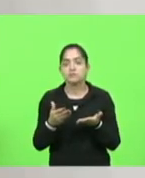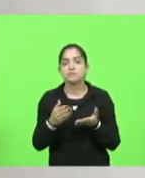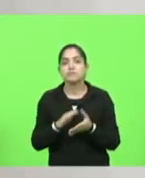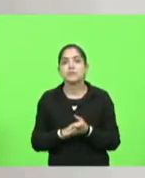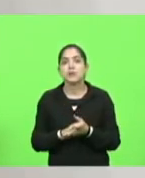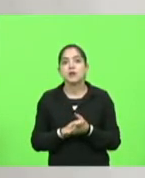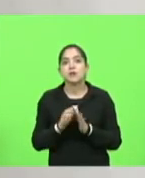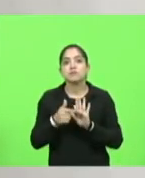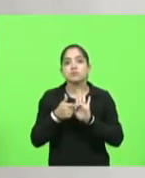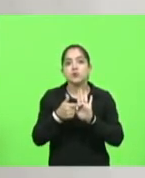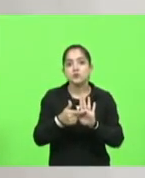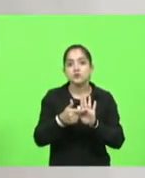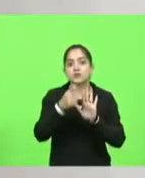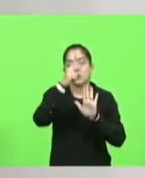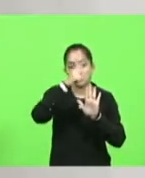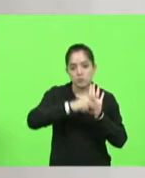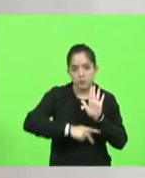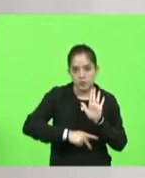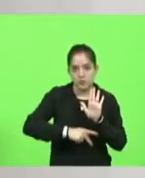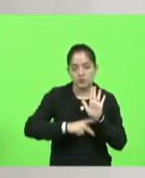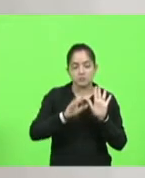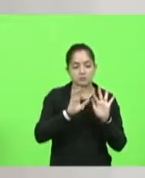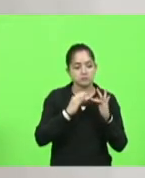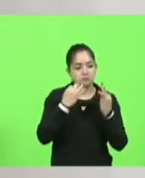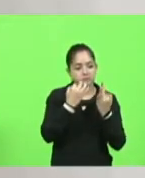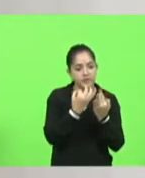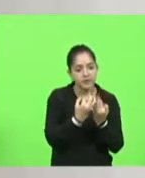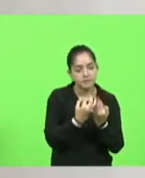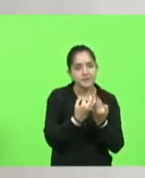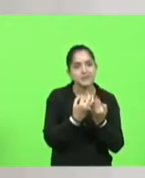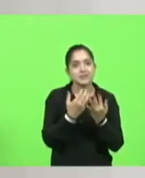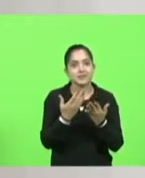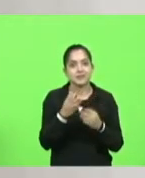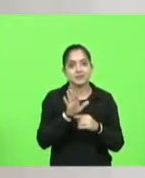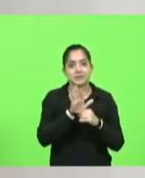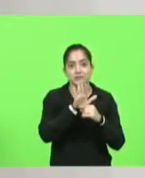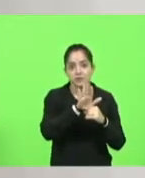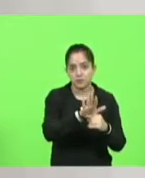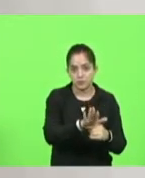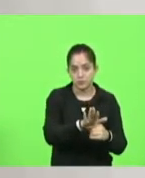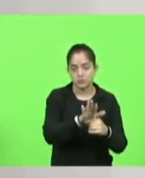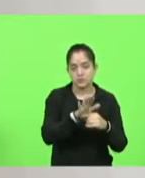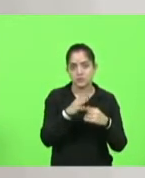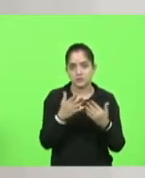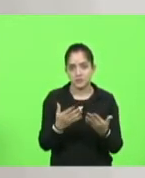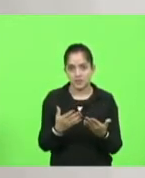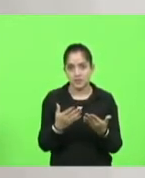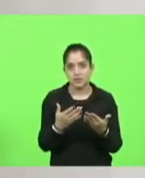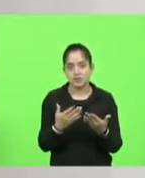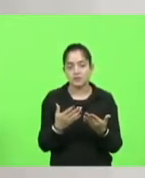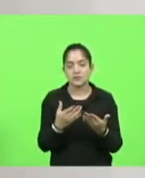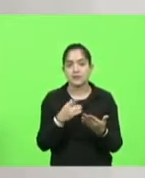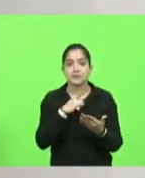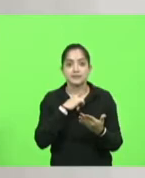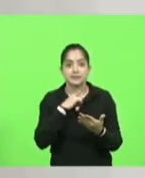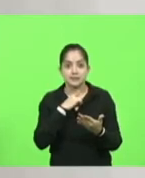um programa que abrigue famílias que vão necessitadamente usufruir